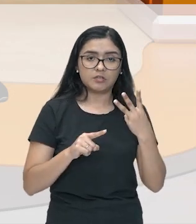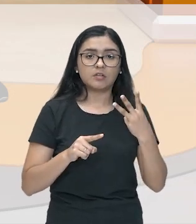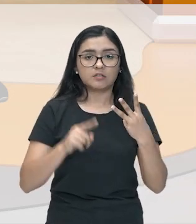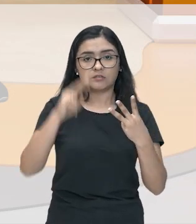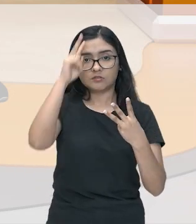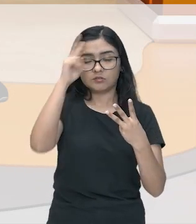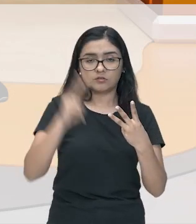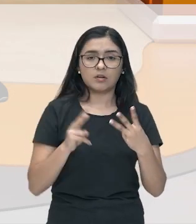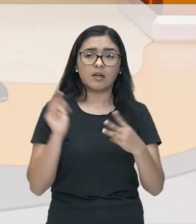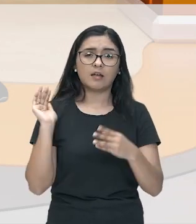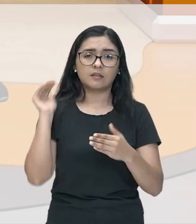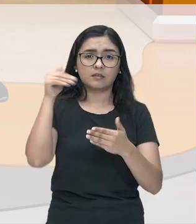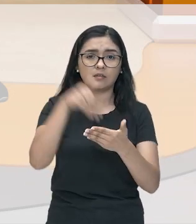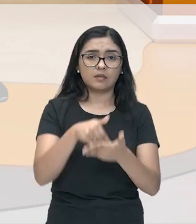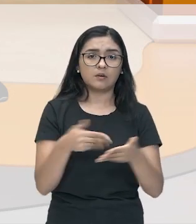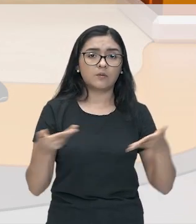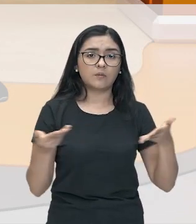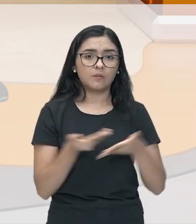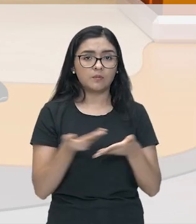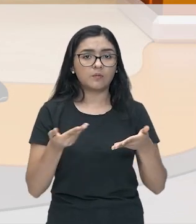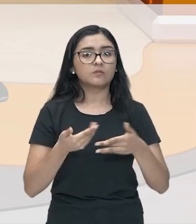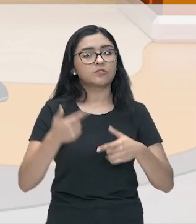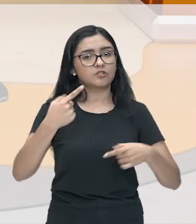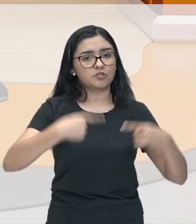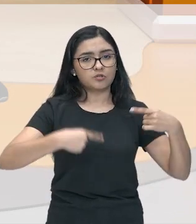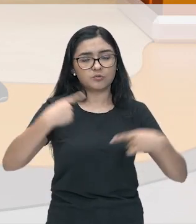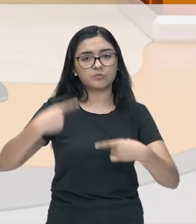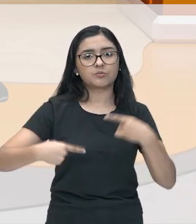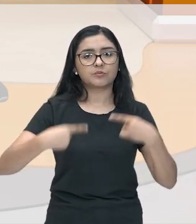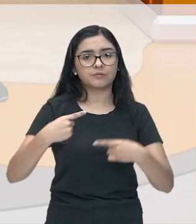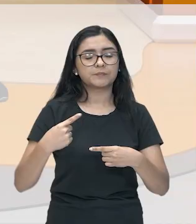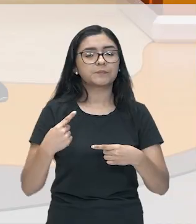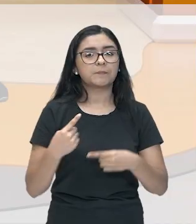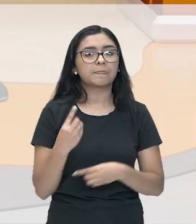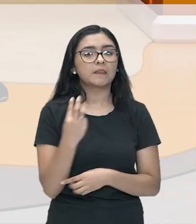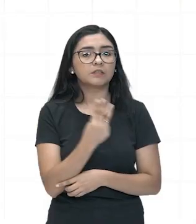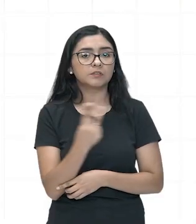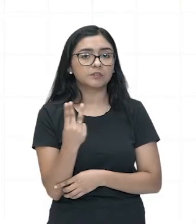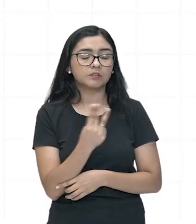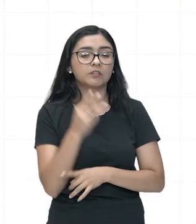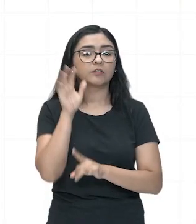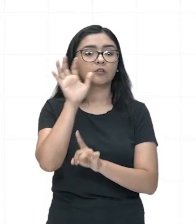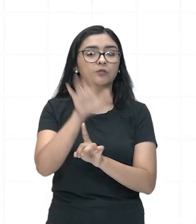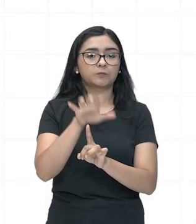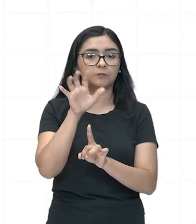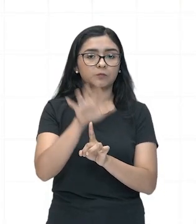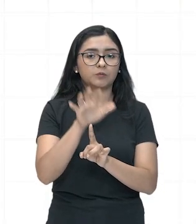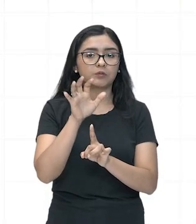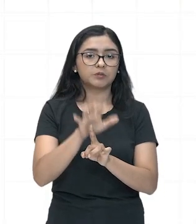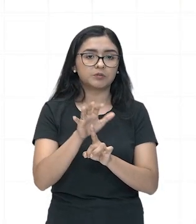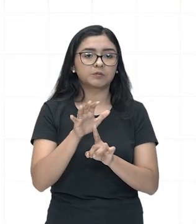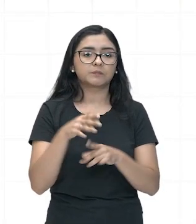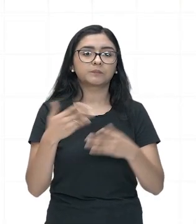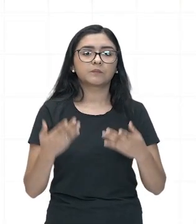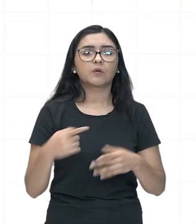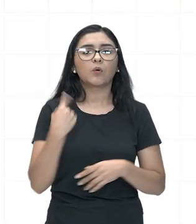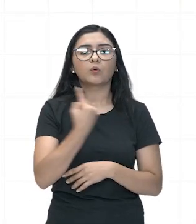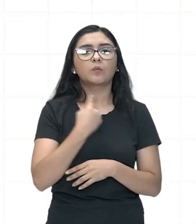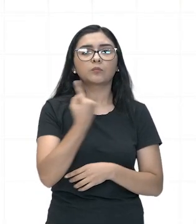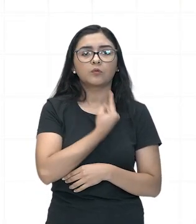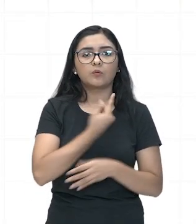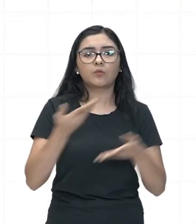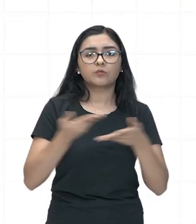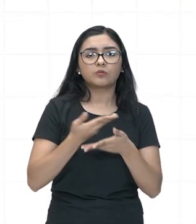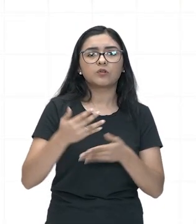até hoje são discutidos. Esses pensadores influenciaram como pensamos